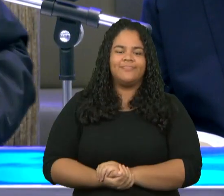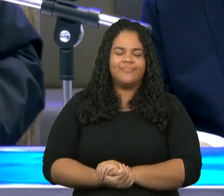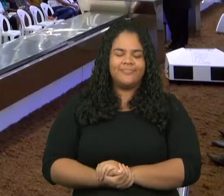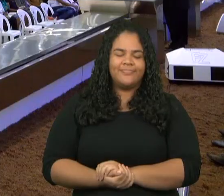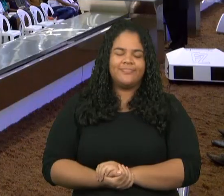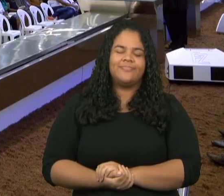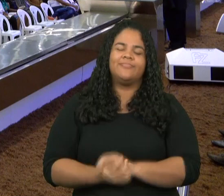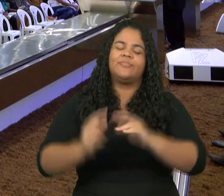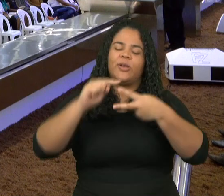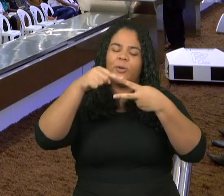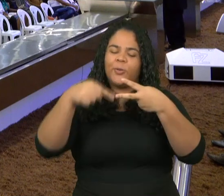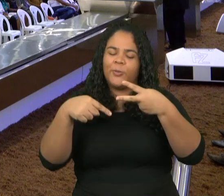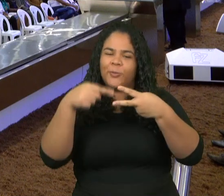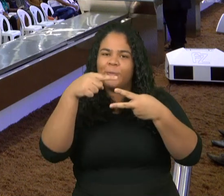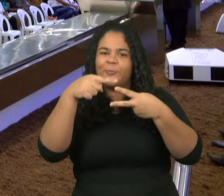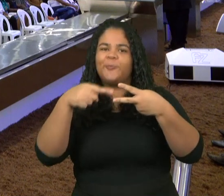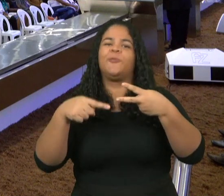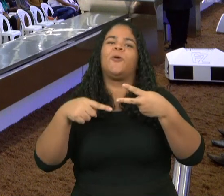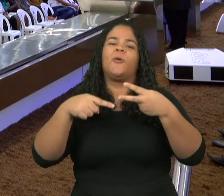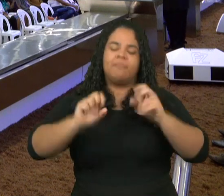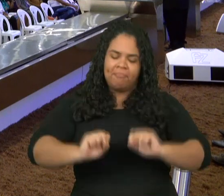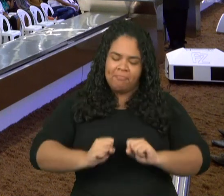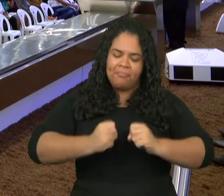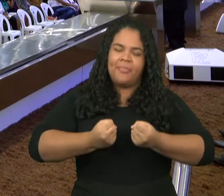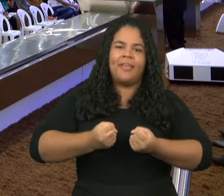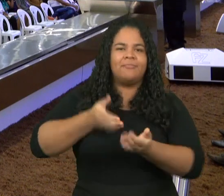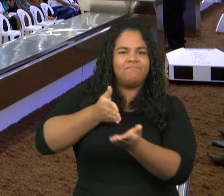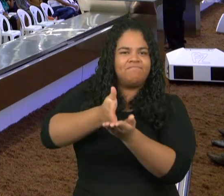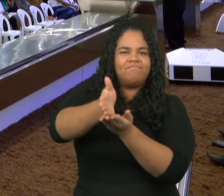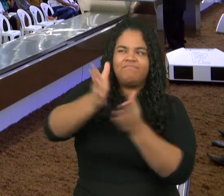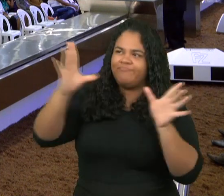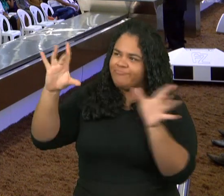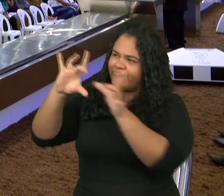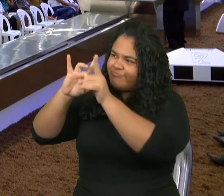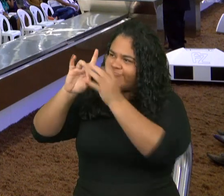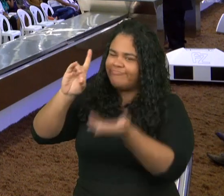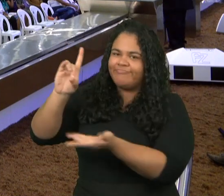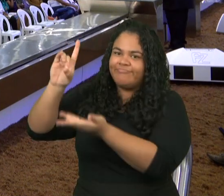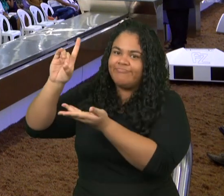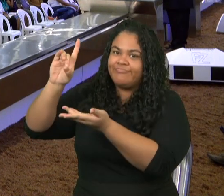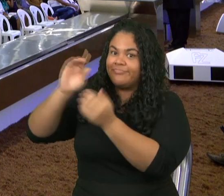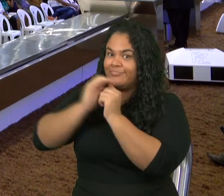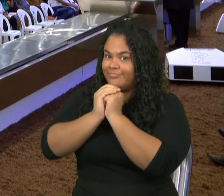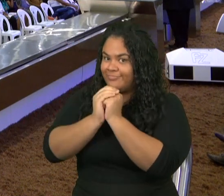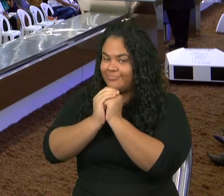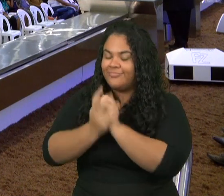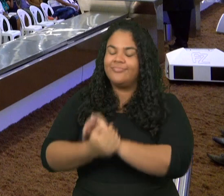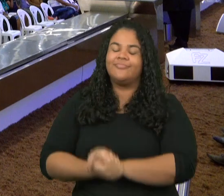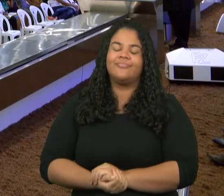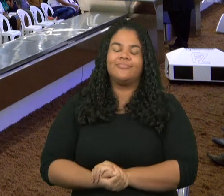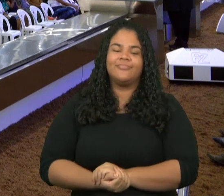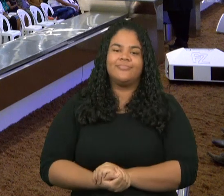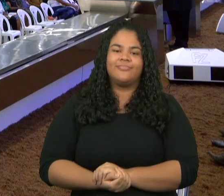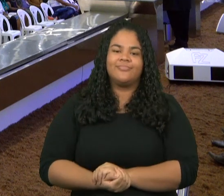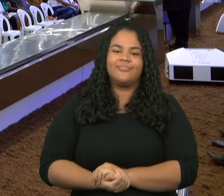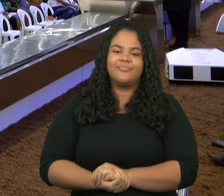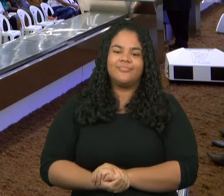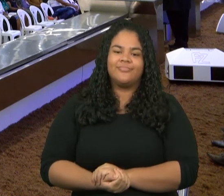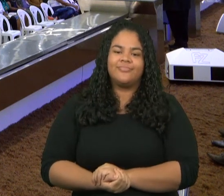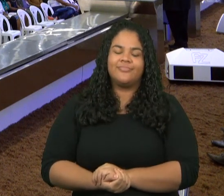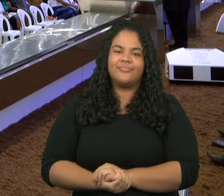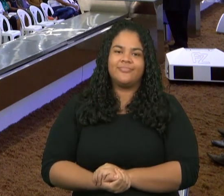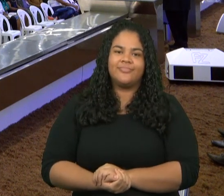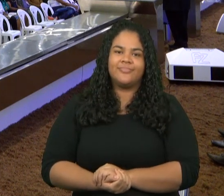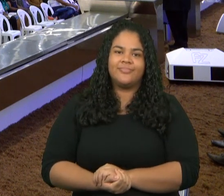elementos que fortalecem a nossa comunhão com Deus amém fortalece a nossa comunhão com